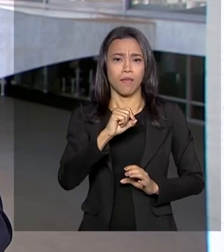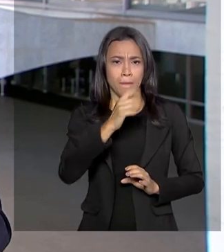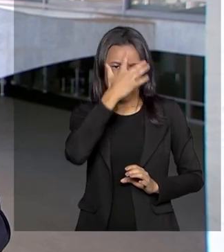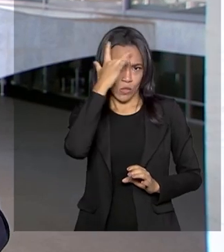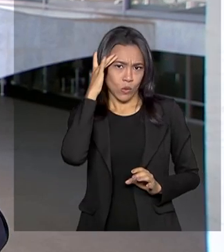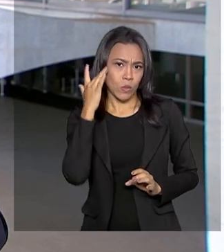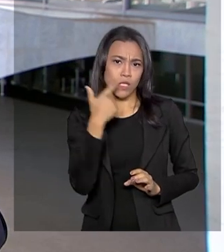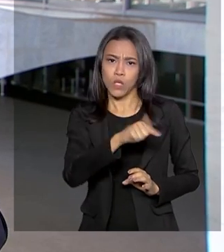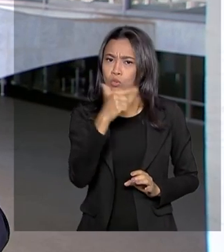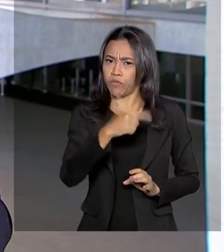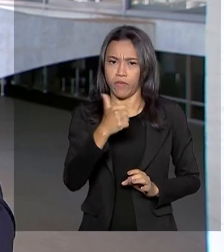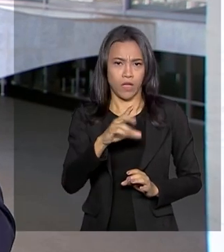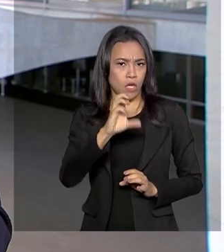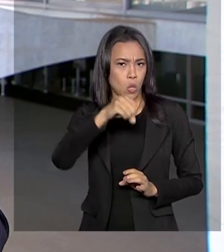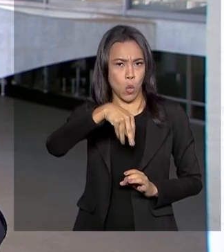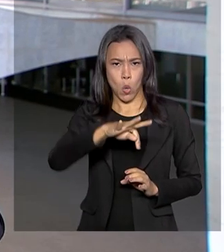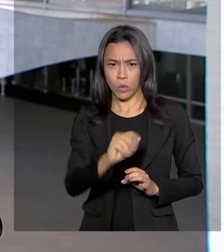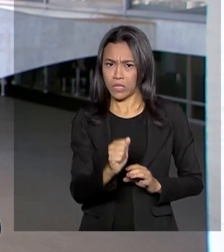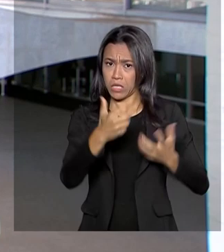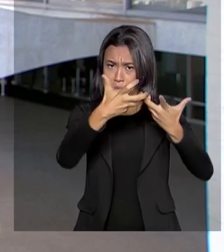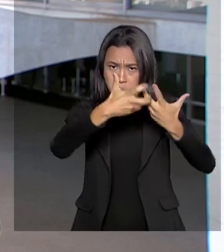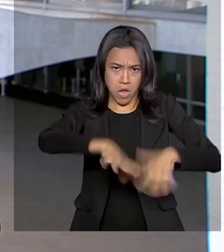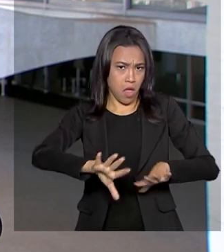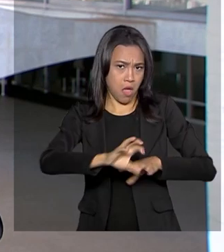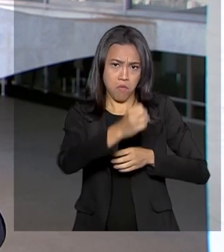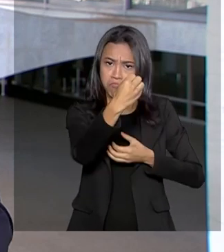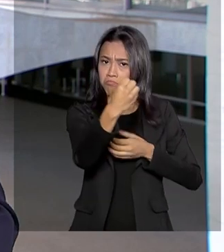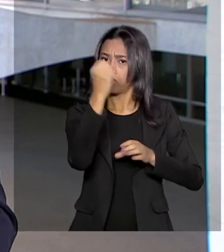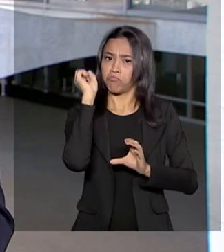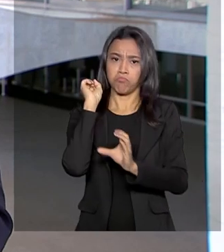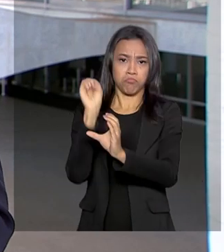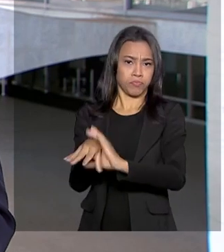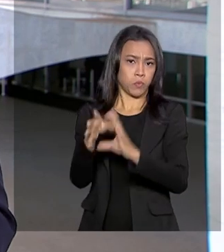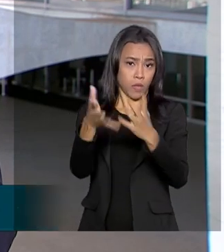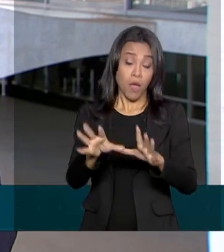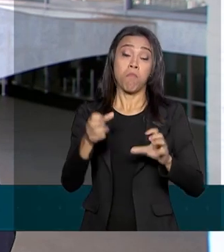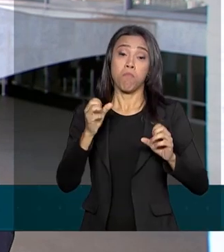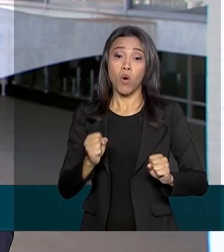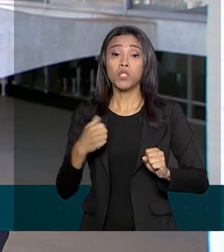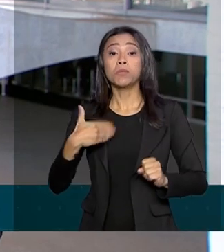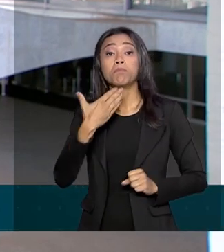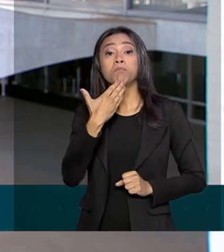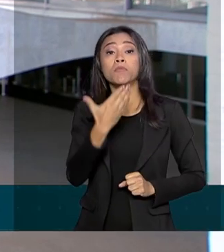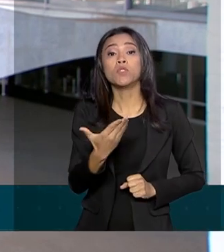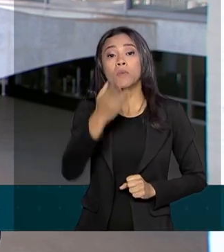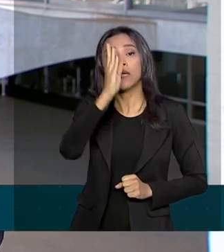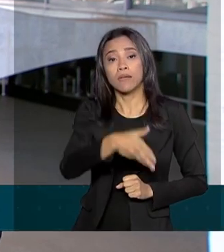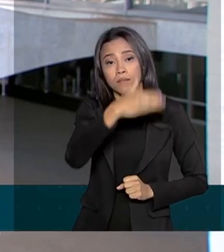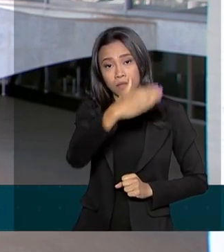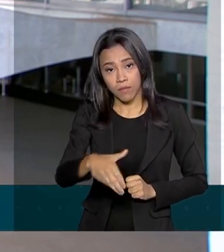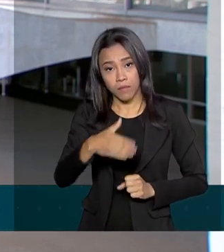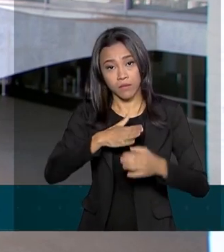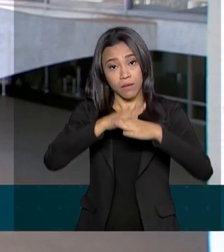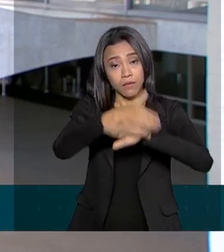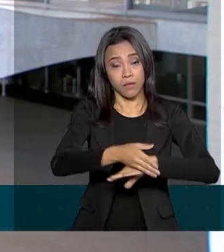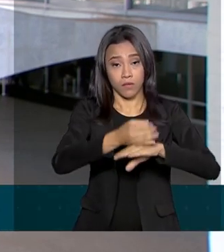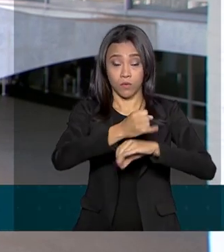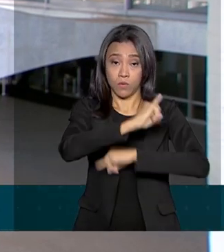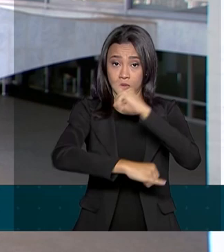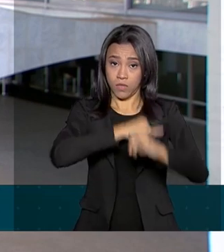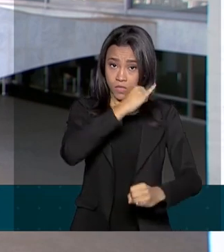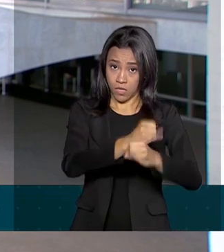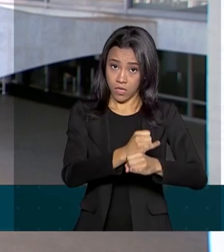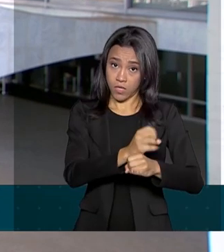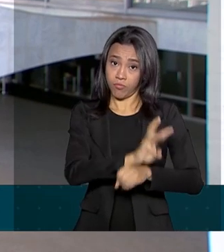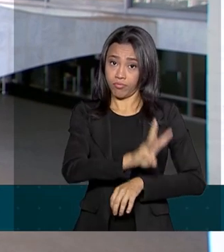conta, não quiserem esse crédito automático, eles já podem solicitar o cancelamento direto no site da Caixa, e isso desde o